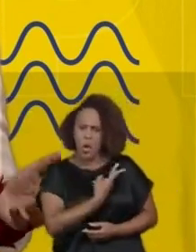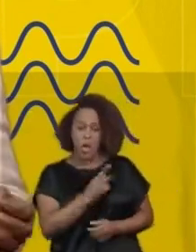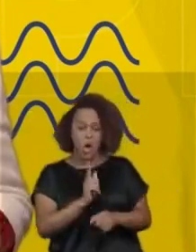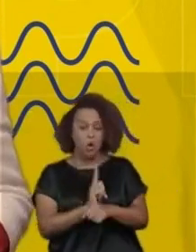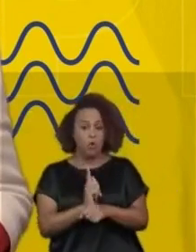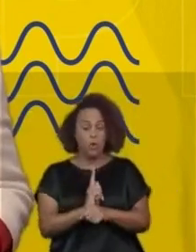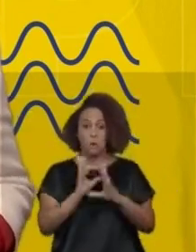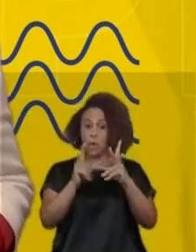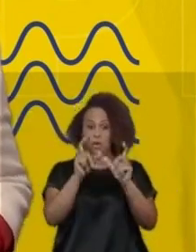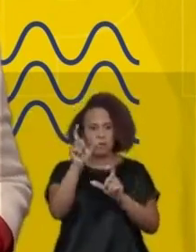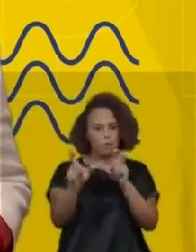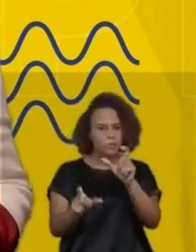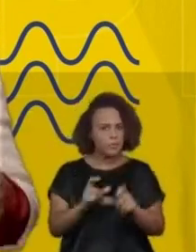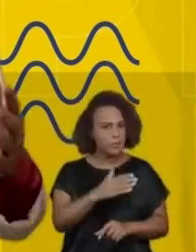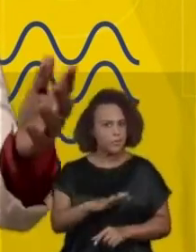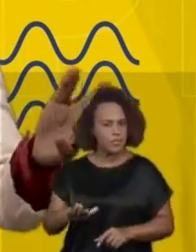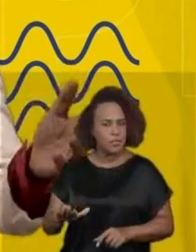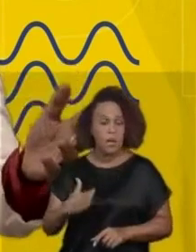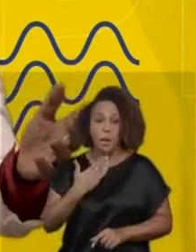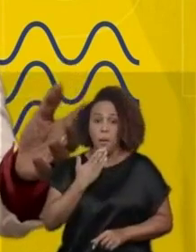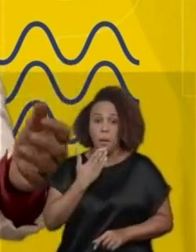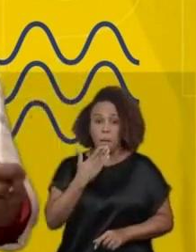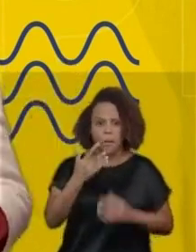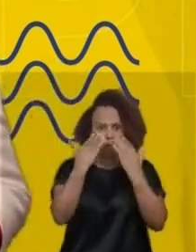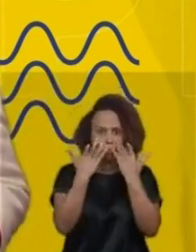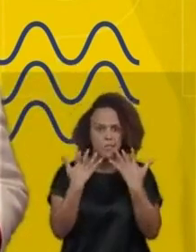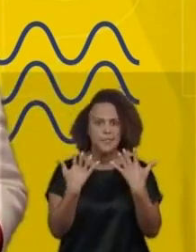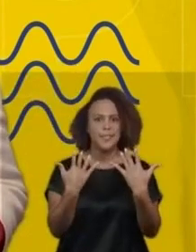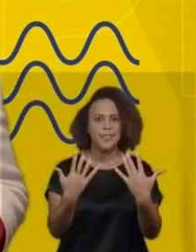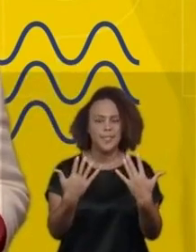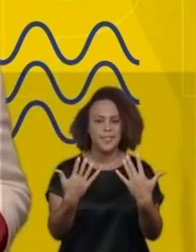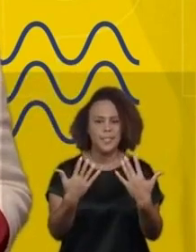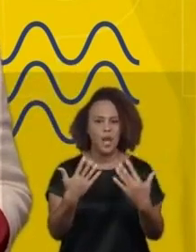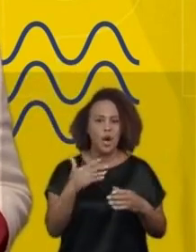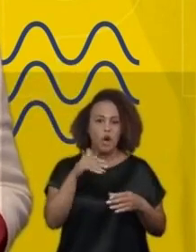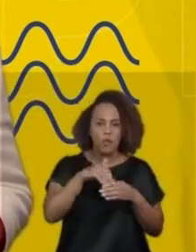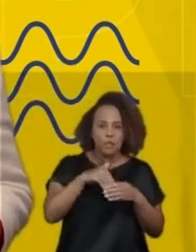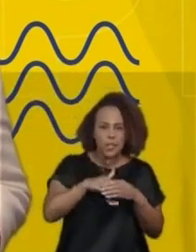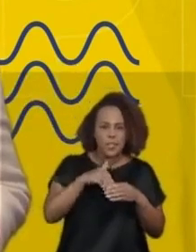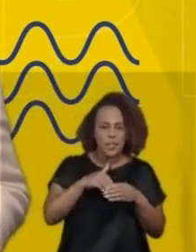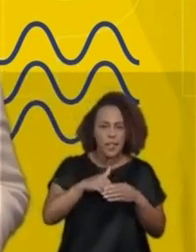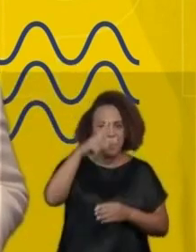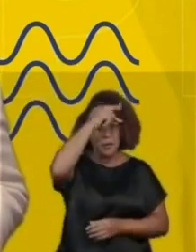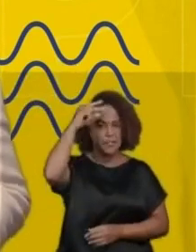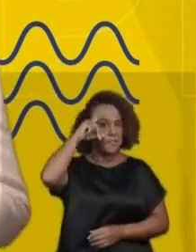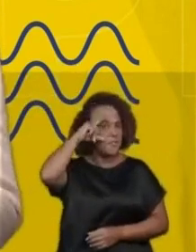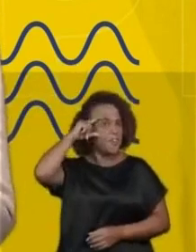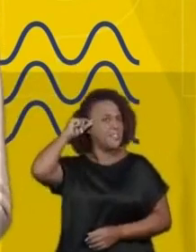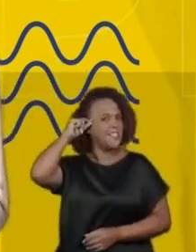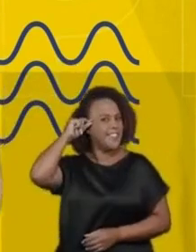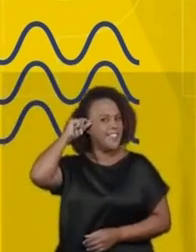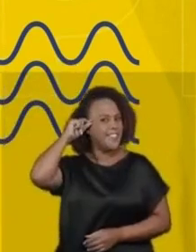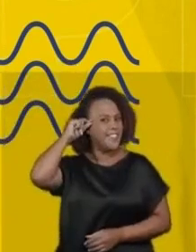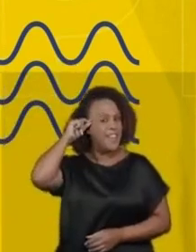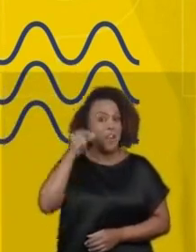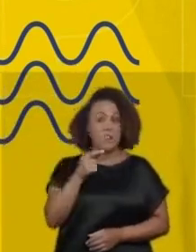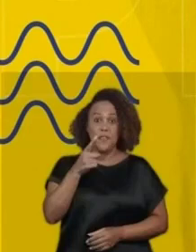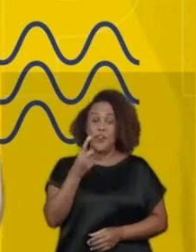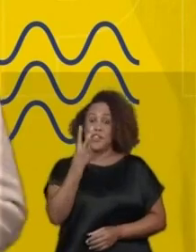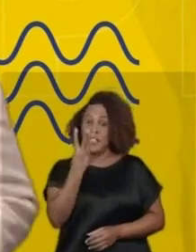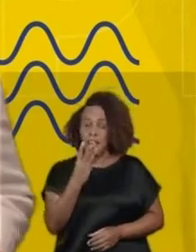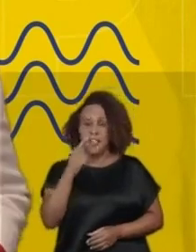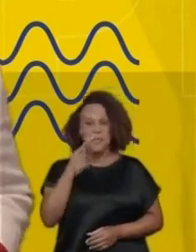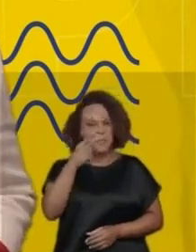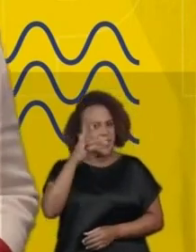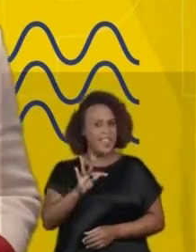como nós, governando de verdade para todos. Eu peço a quem nos assiste. No dia da eleição, para prefeito, vote